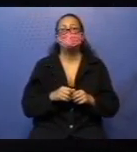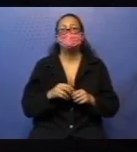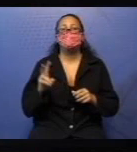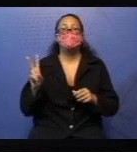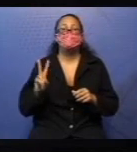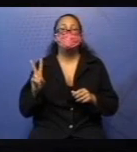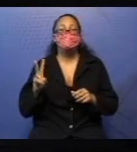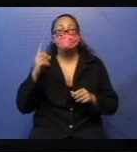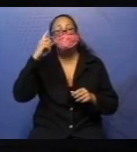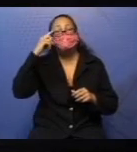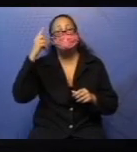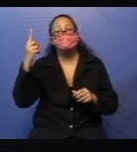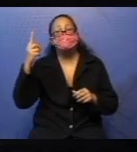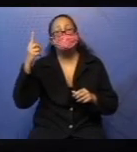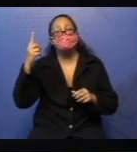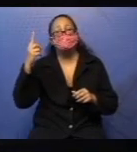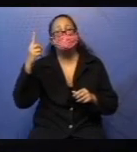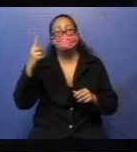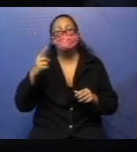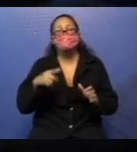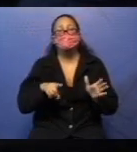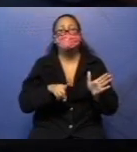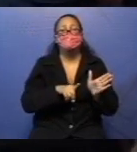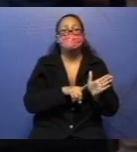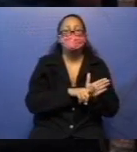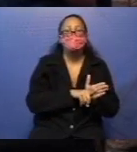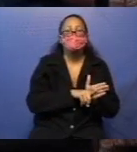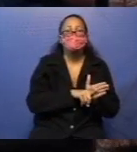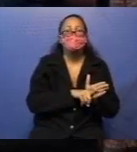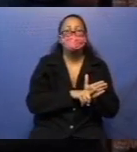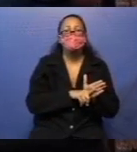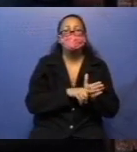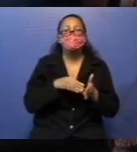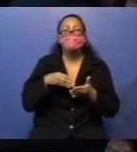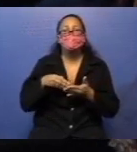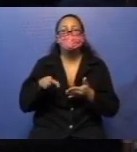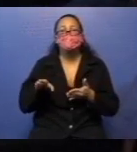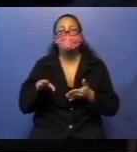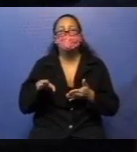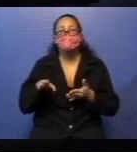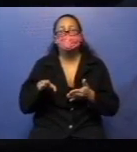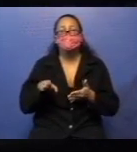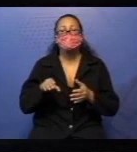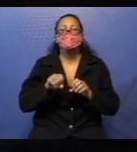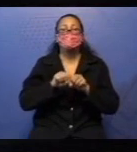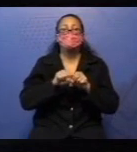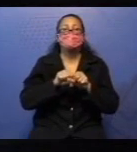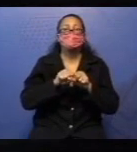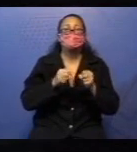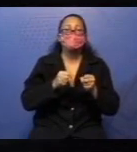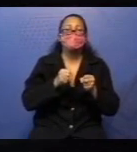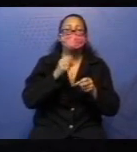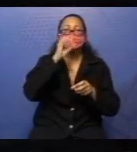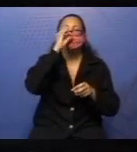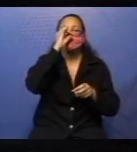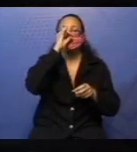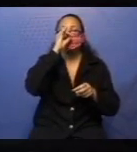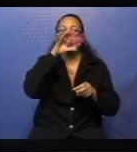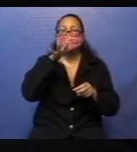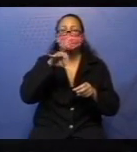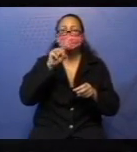subtrativa, porque aparentemente se quebrou o cofrinho para